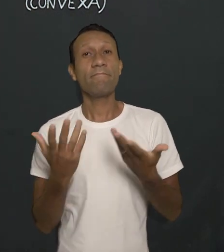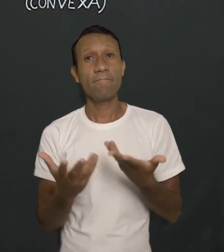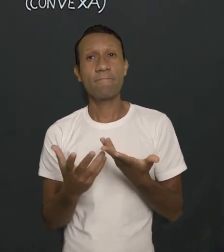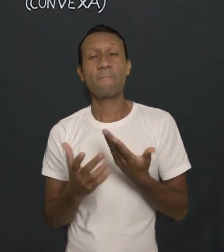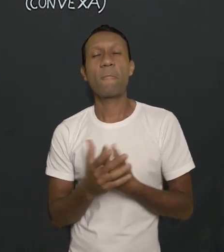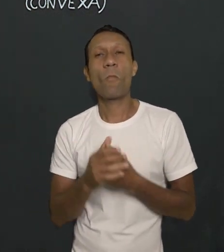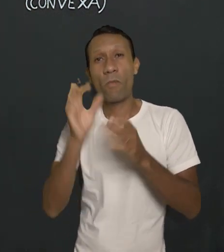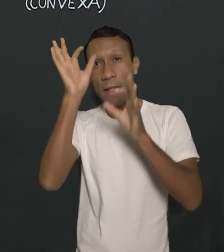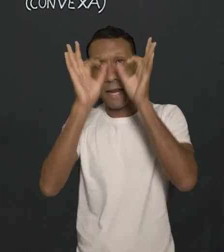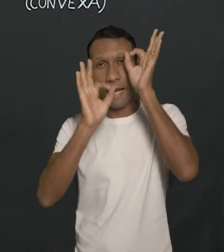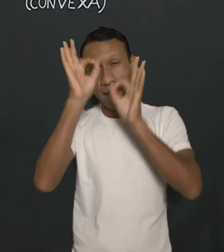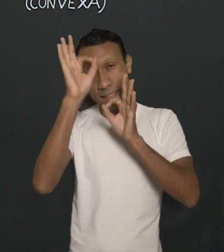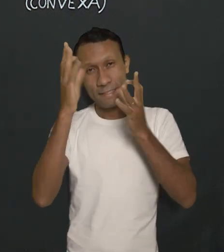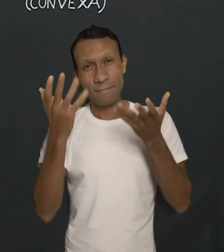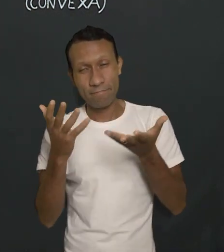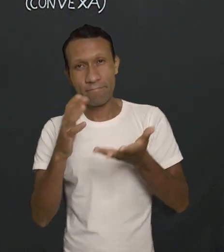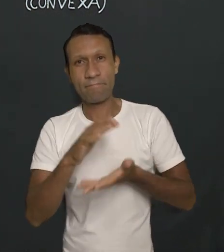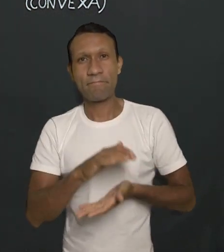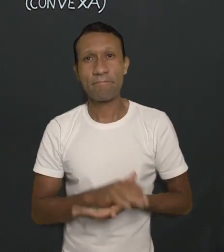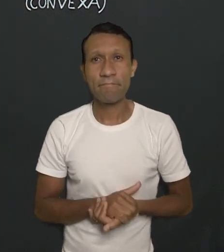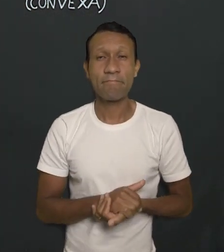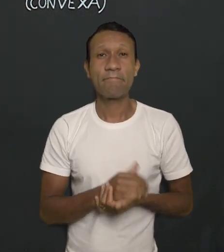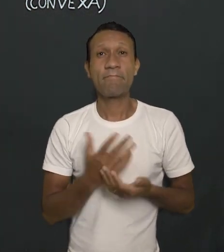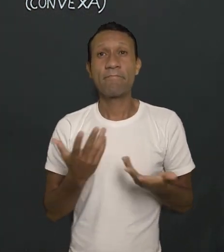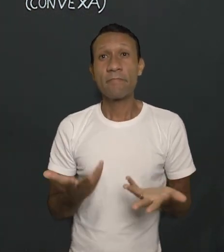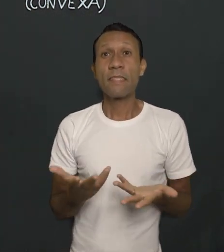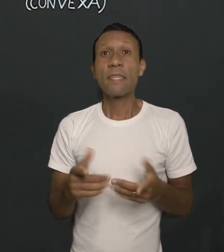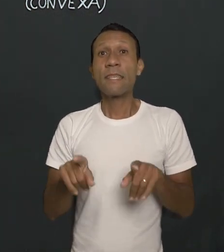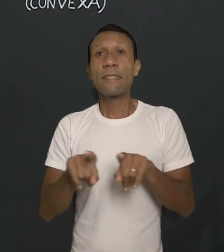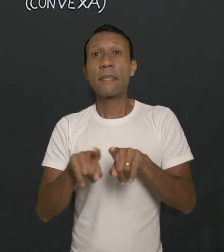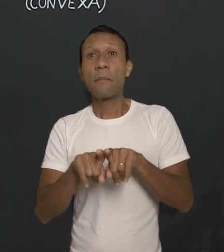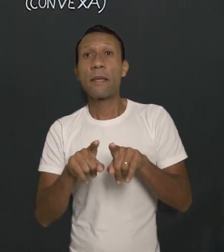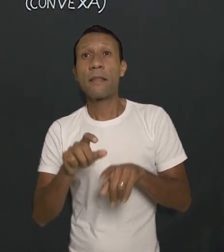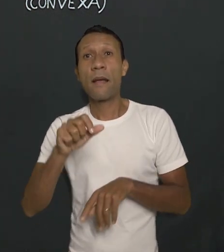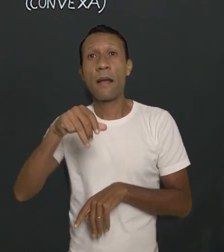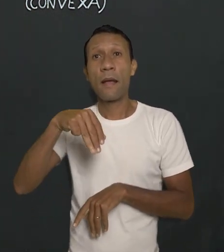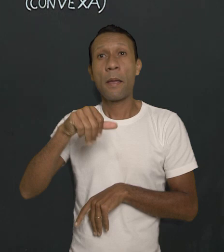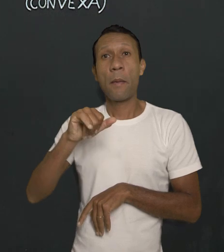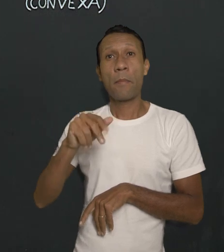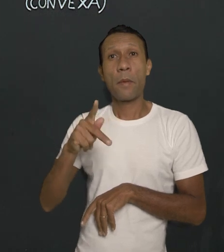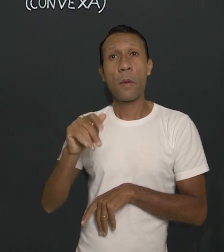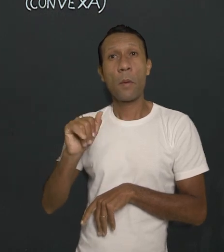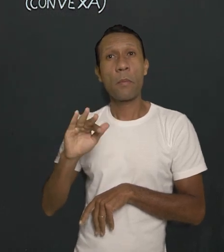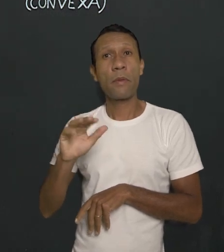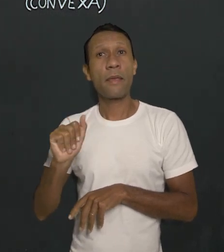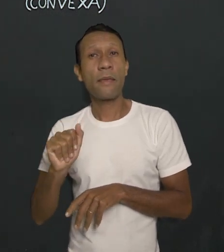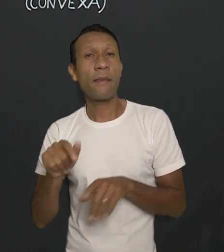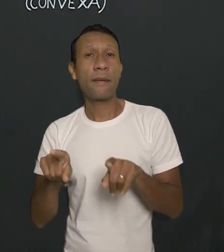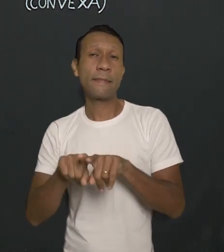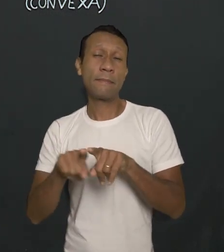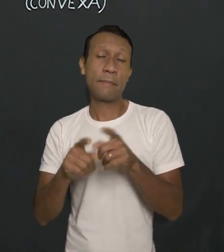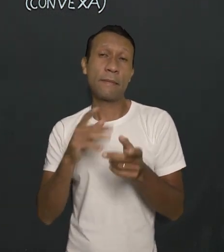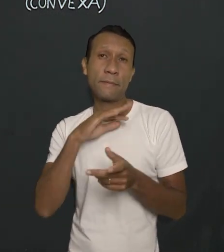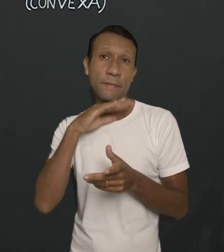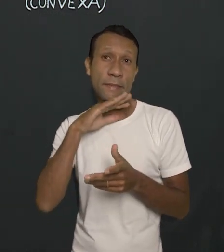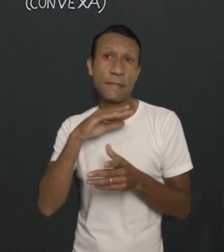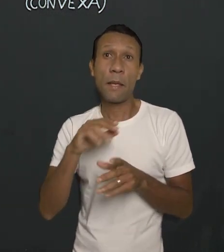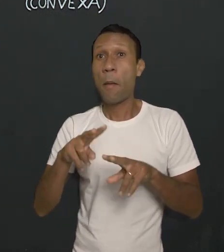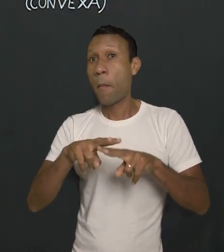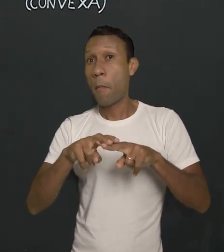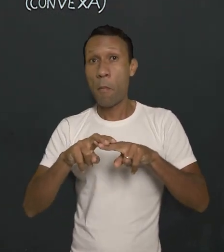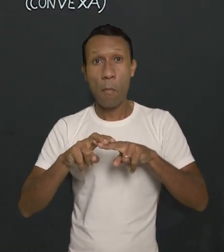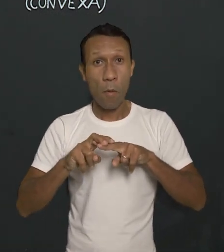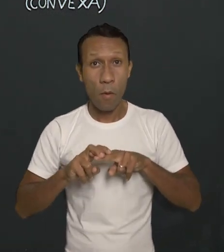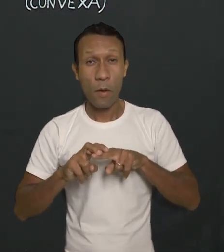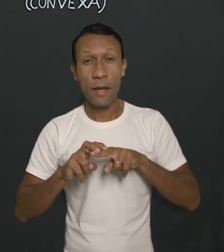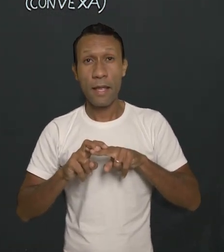Então, lente convergente. Falei da vida de adolescente que na miopia pode dar ruim, né? Notícia boa. No